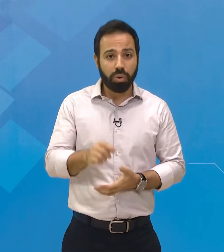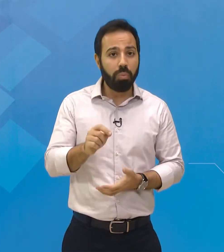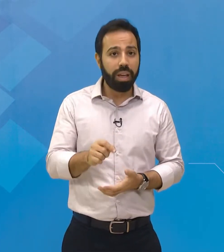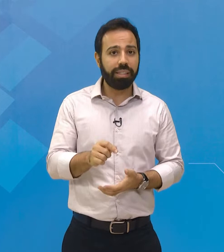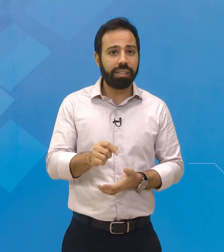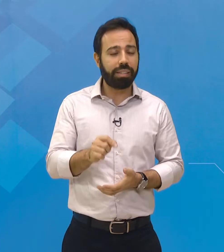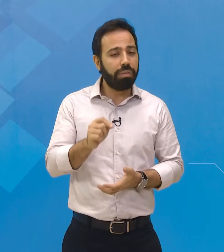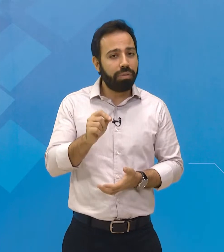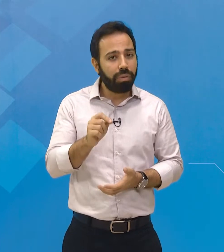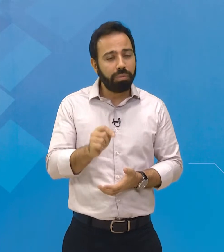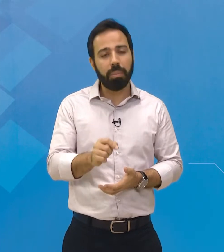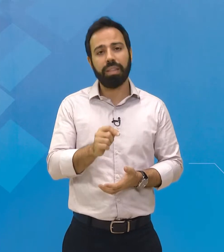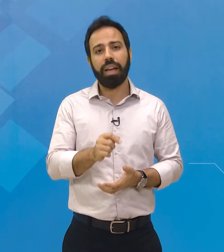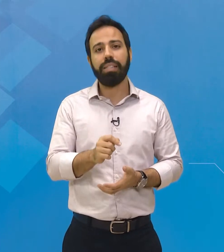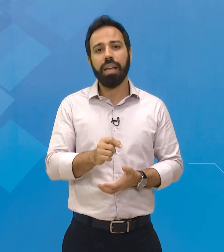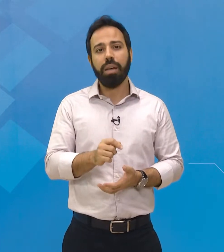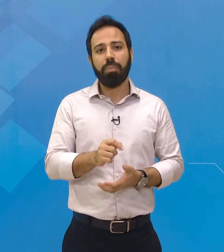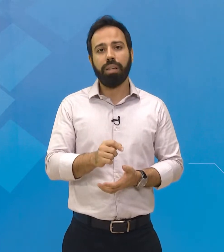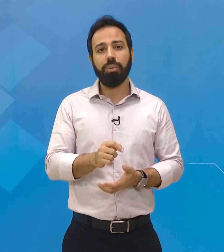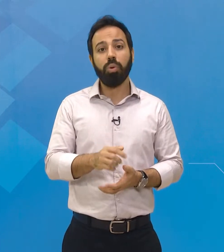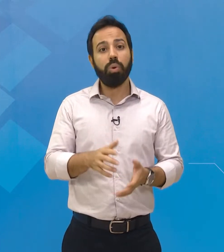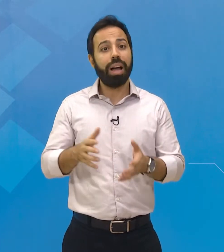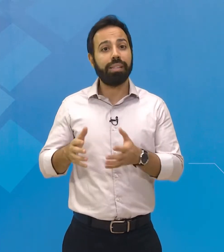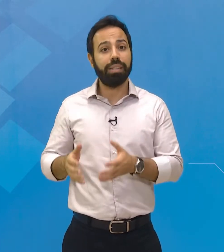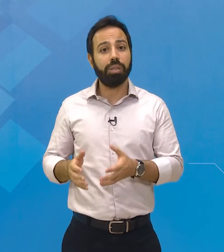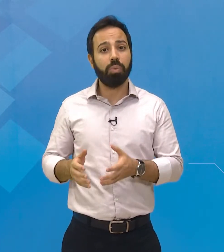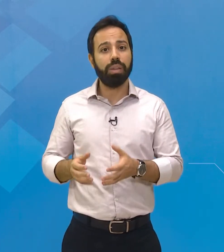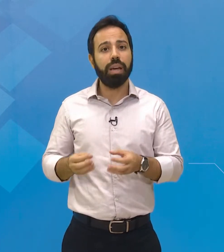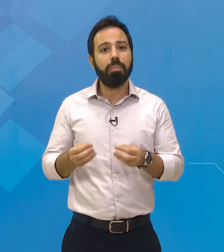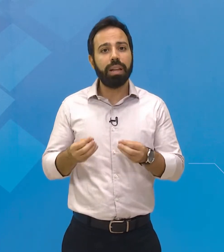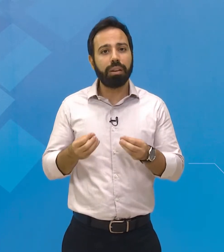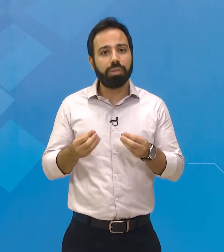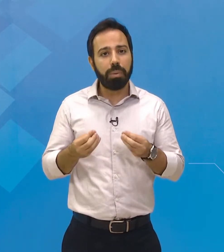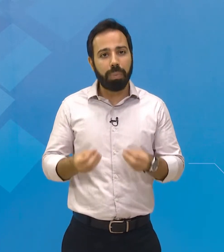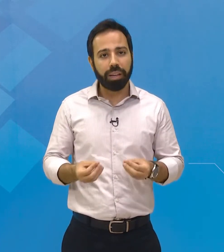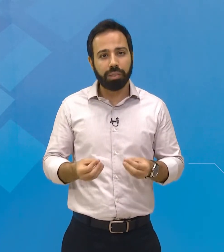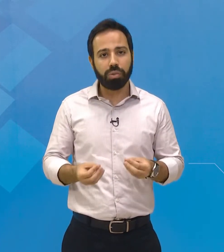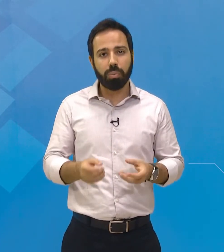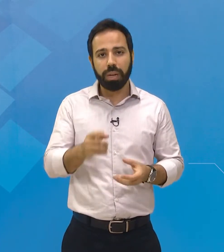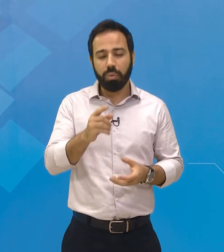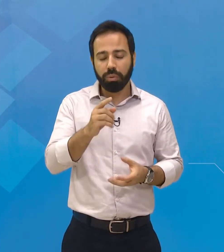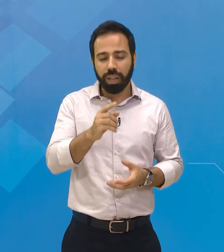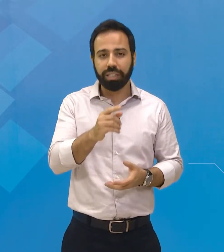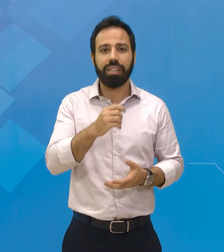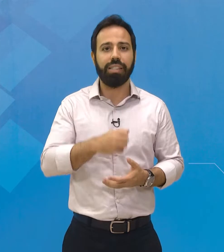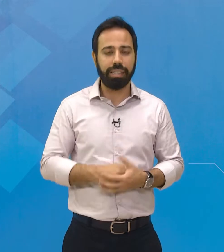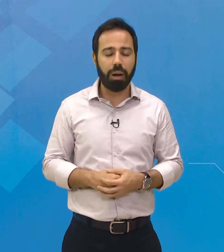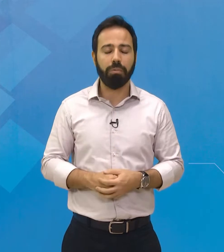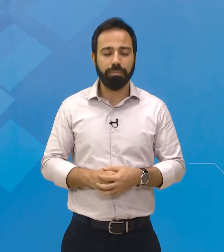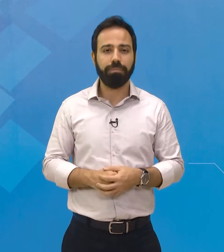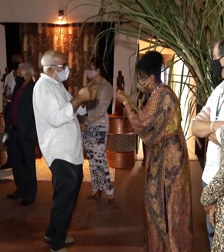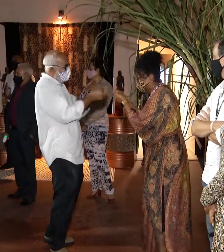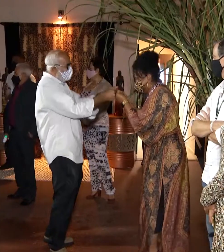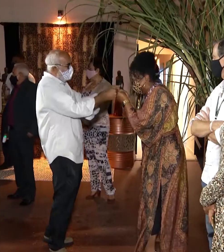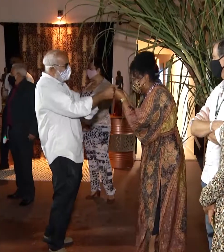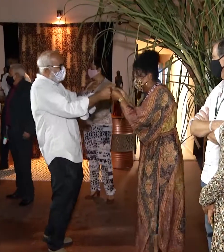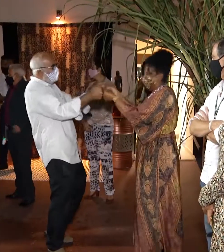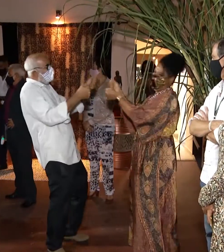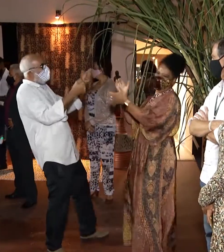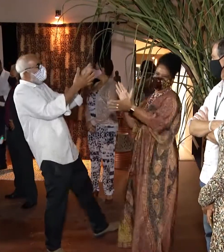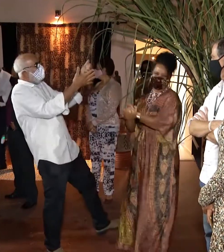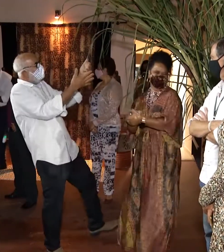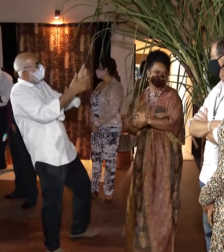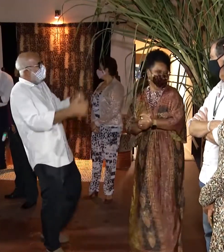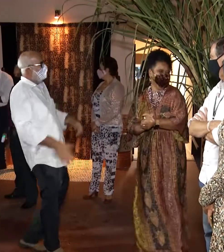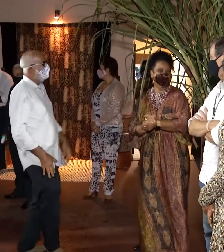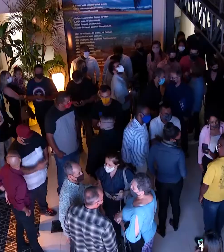públicas como esta são fundamentais para diminuir o racismo e ampliar os debates sobre igualdade racial. Foi